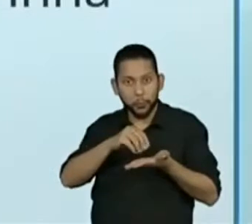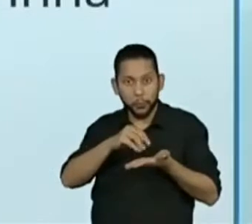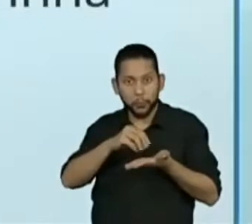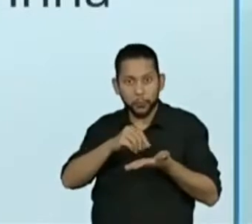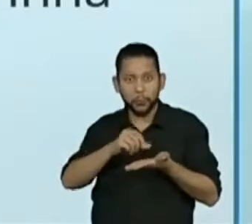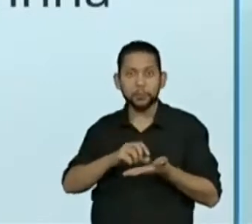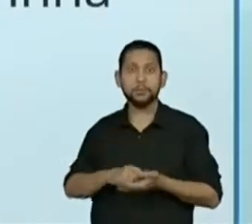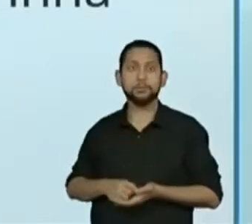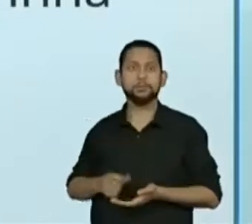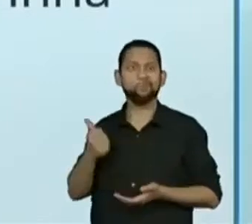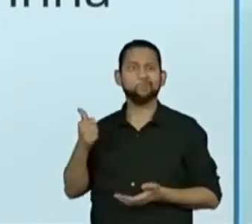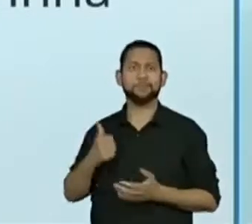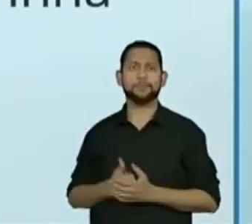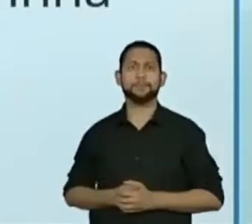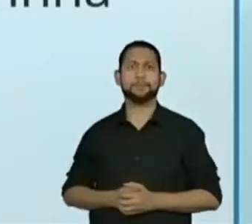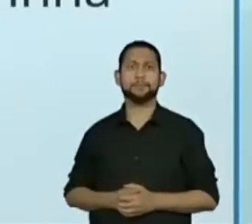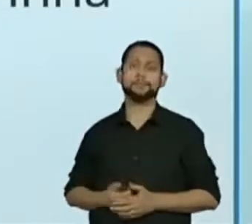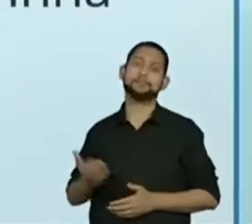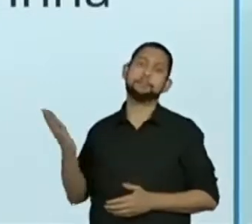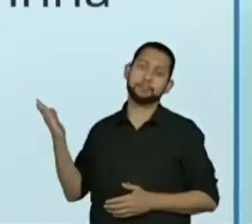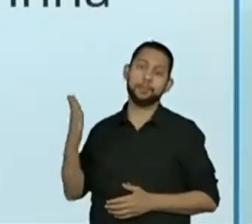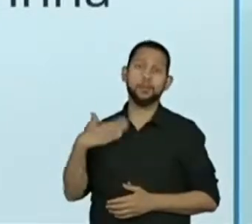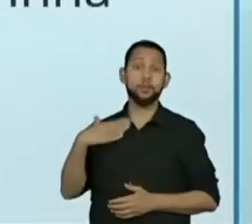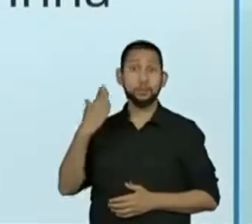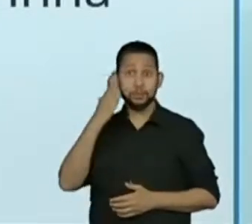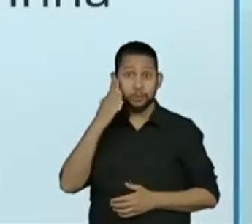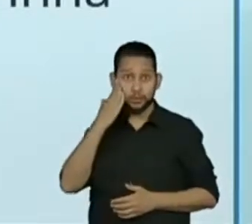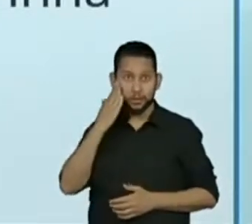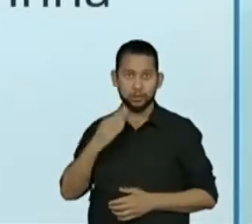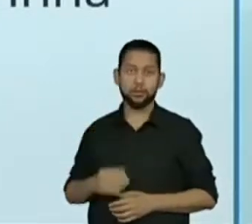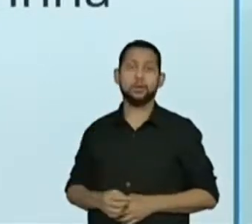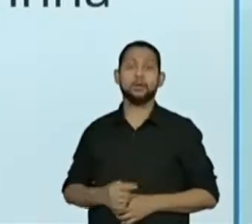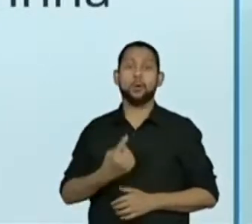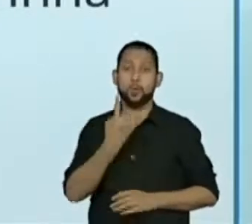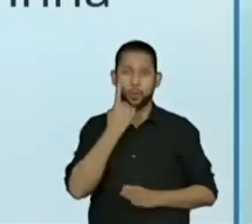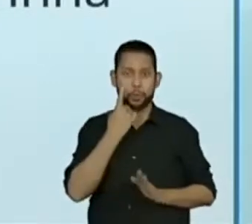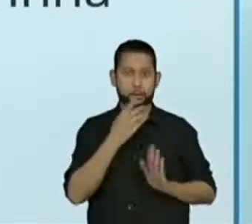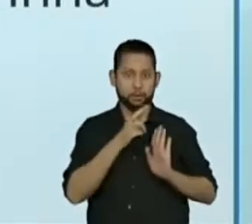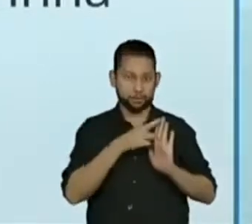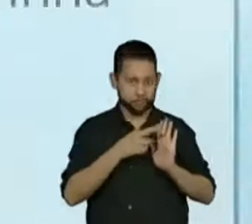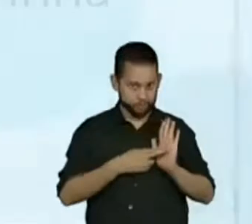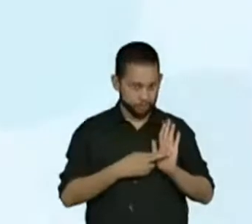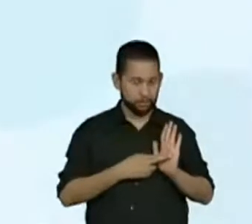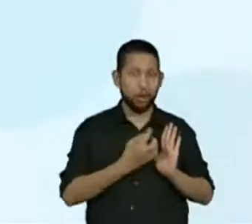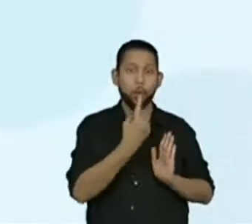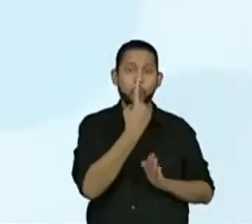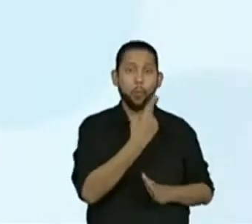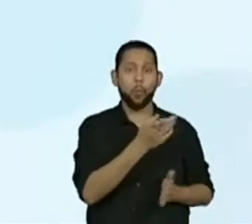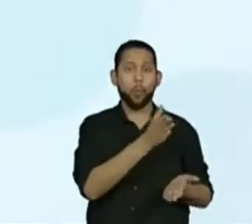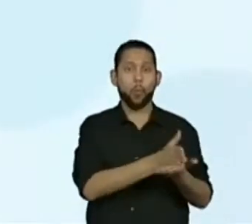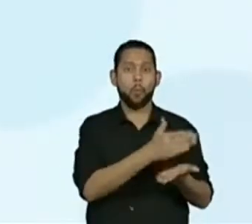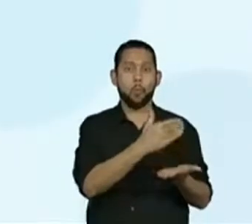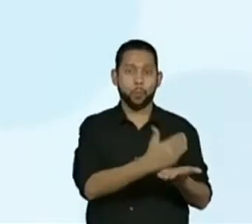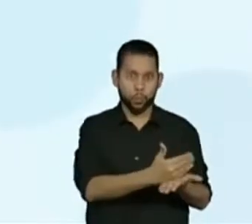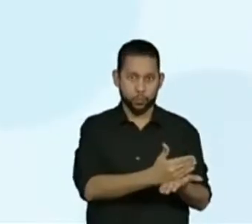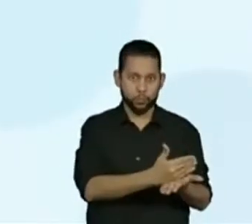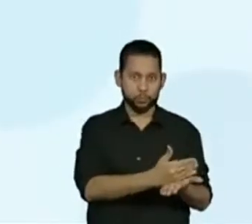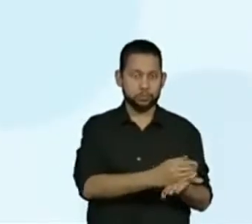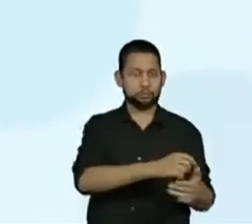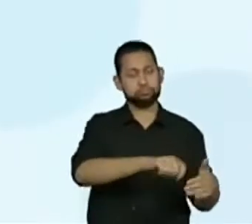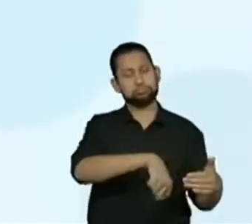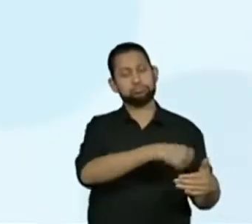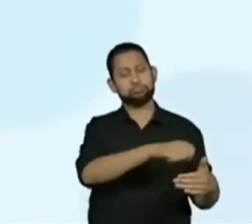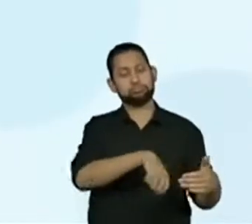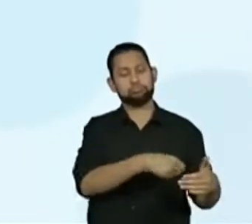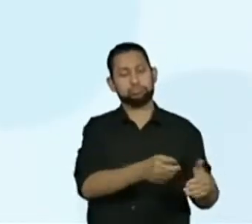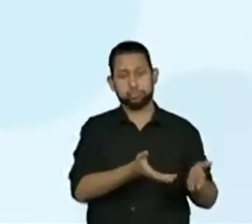Então, eu sei que em, seguindo lá a ideia de proporcionalidade, quando eu